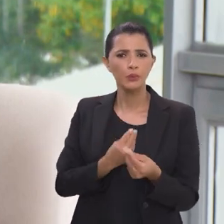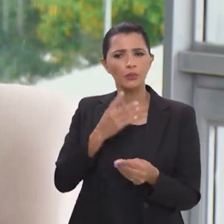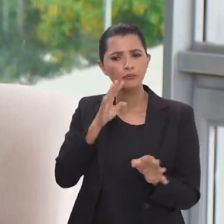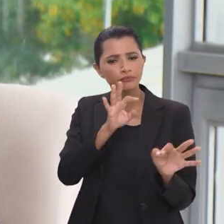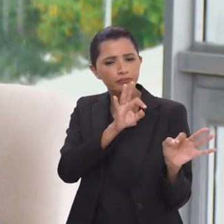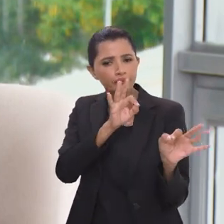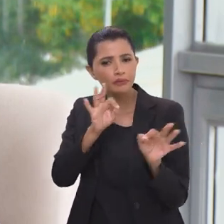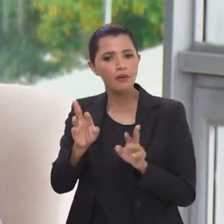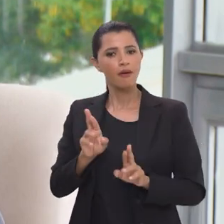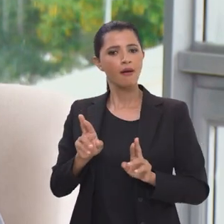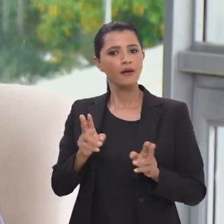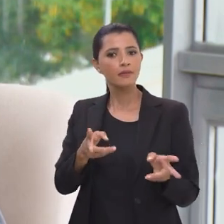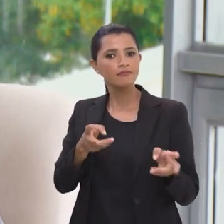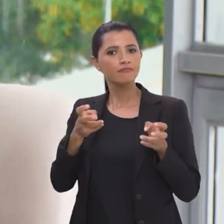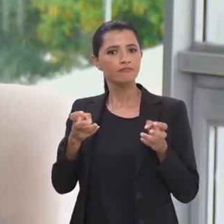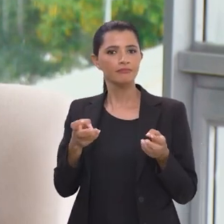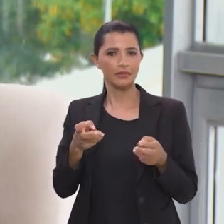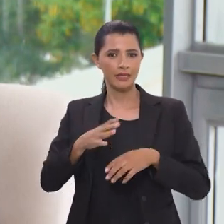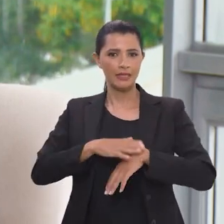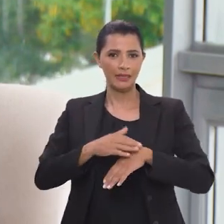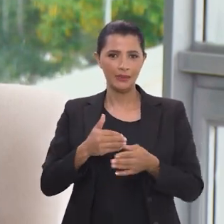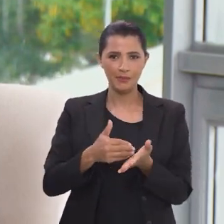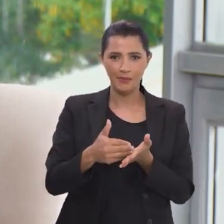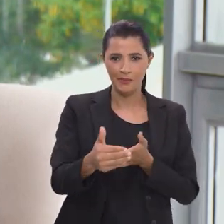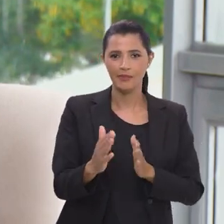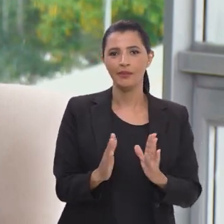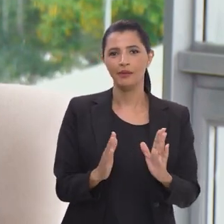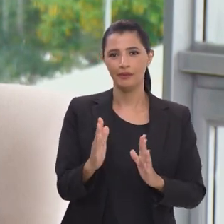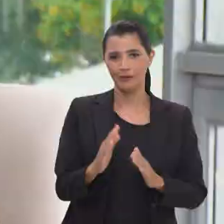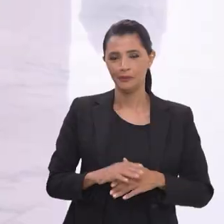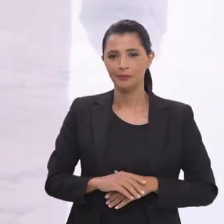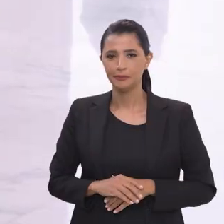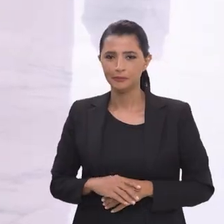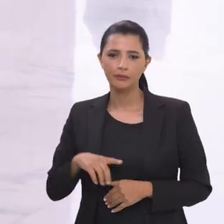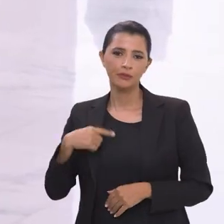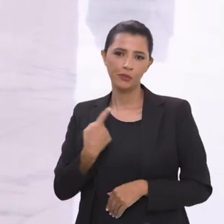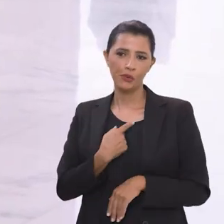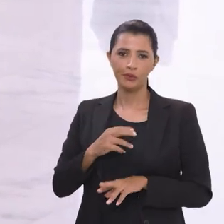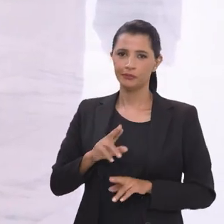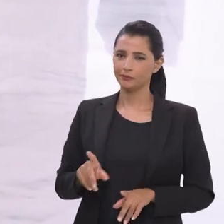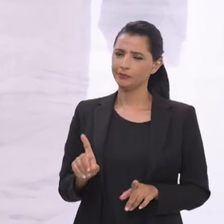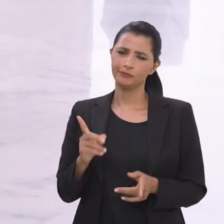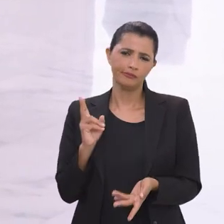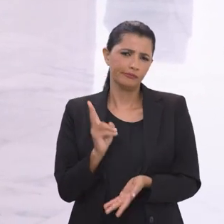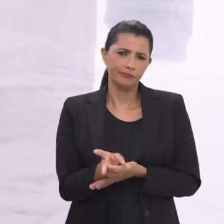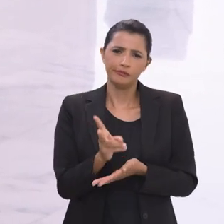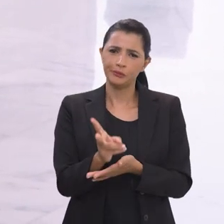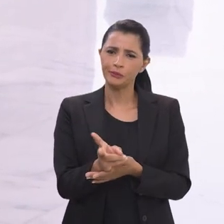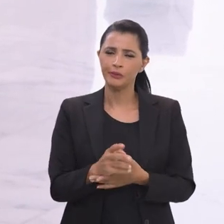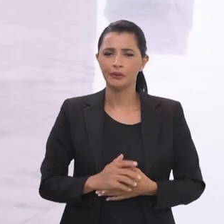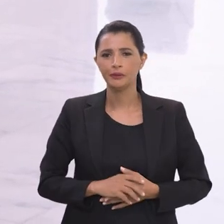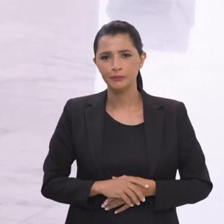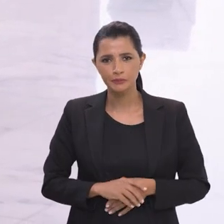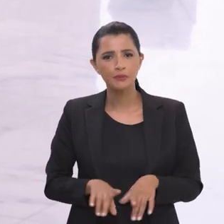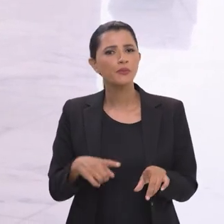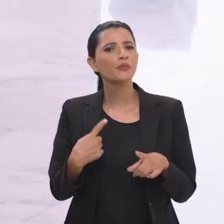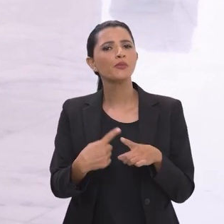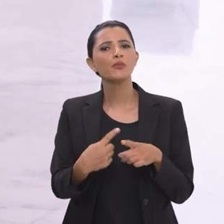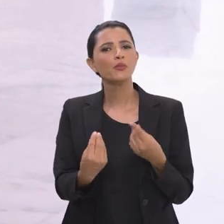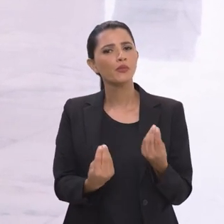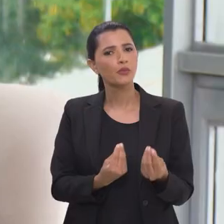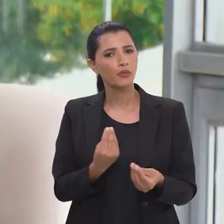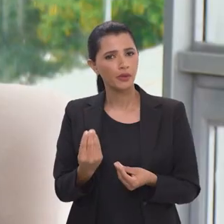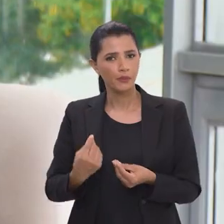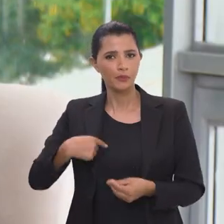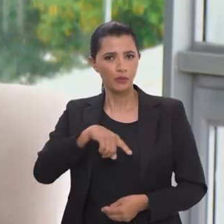olhar com expectativa esse período inicial e conosco não foi diferente. Ainda